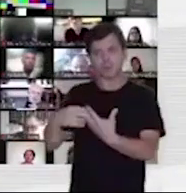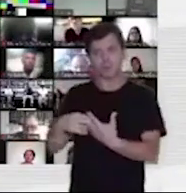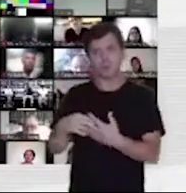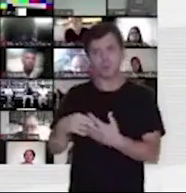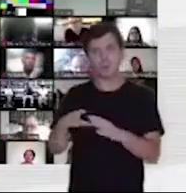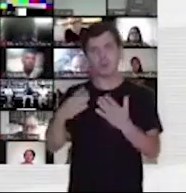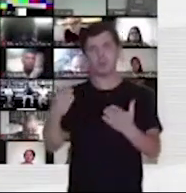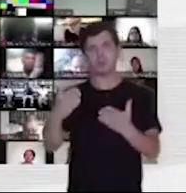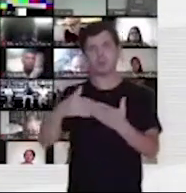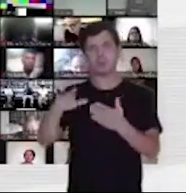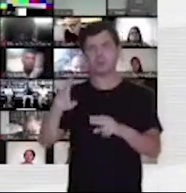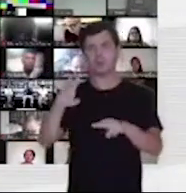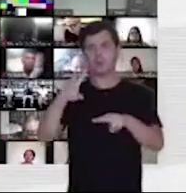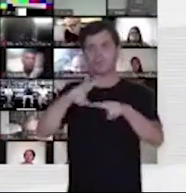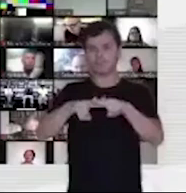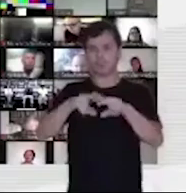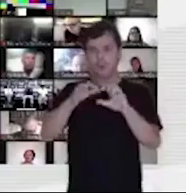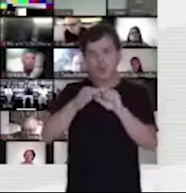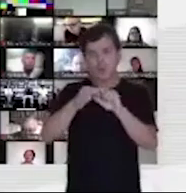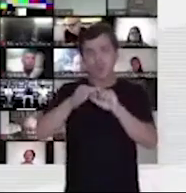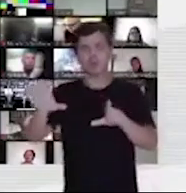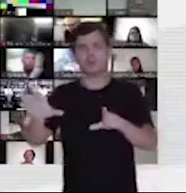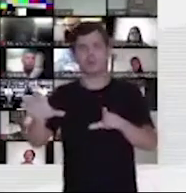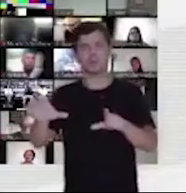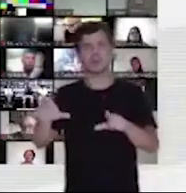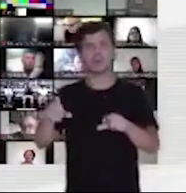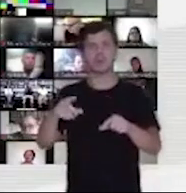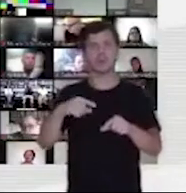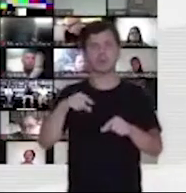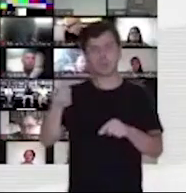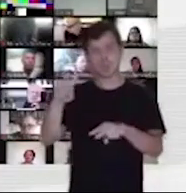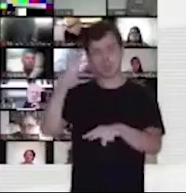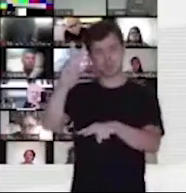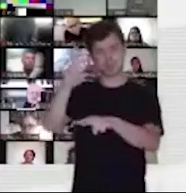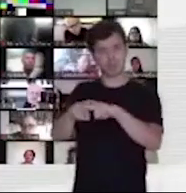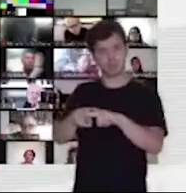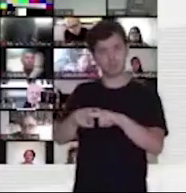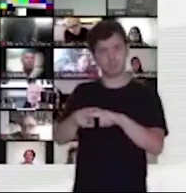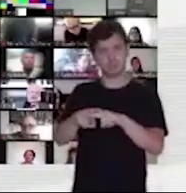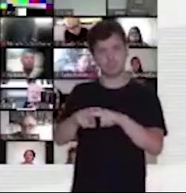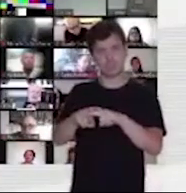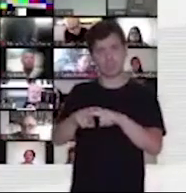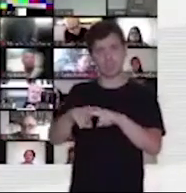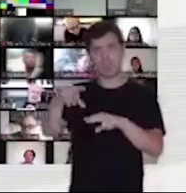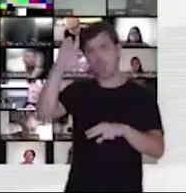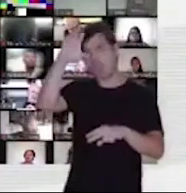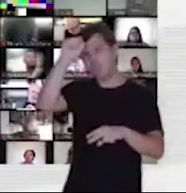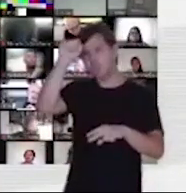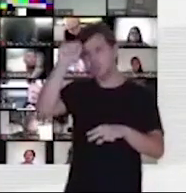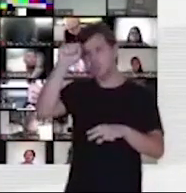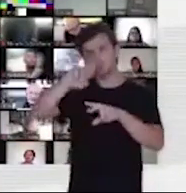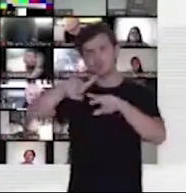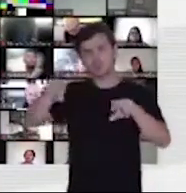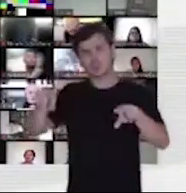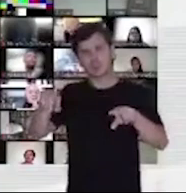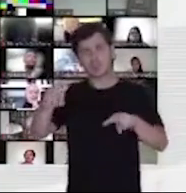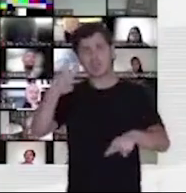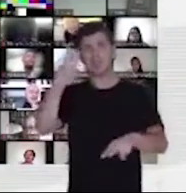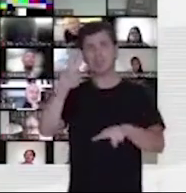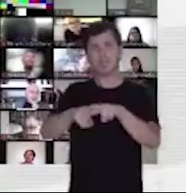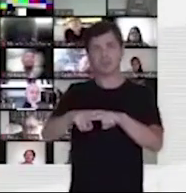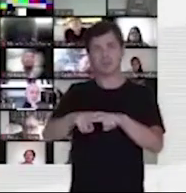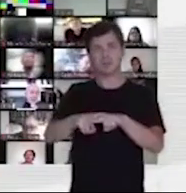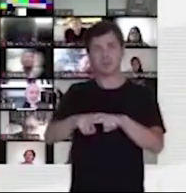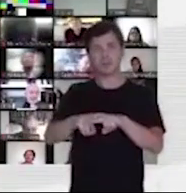Eu, quando saí da cadeia, eu posso dizer para vocês que na cadeia eu aprendi muito. Na cadeia eu